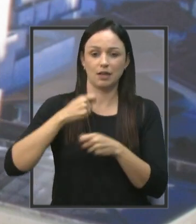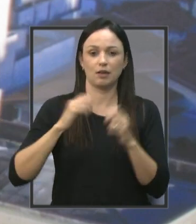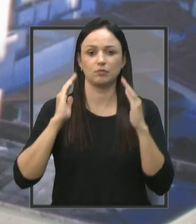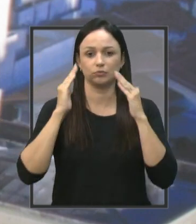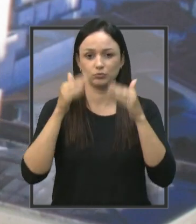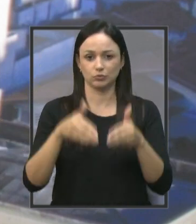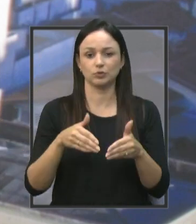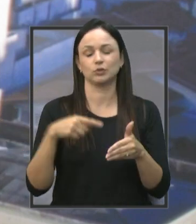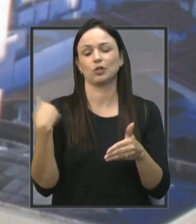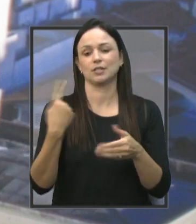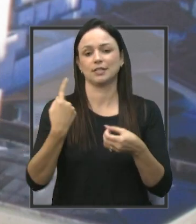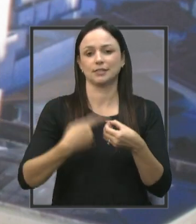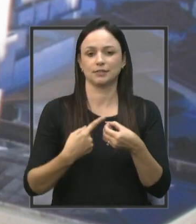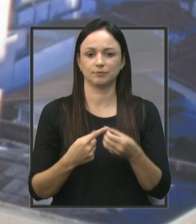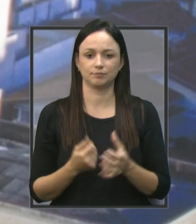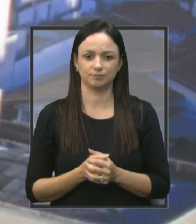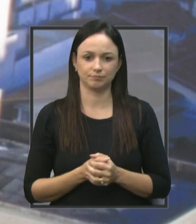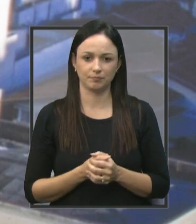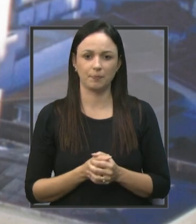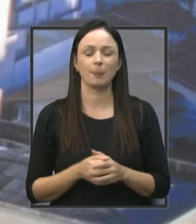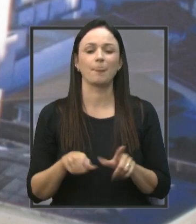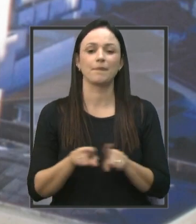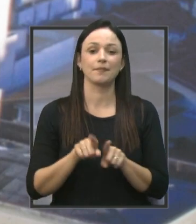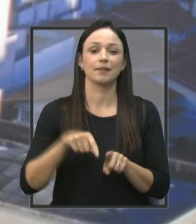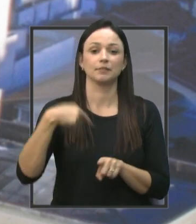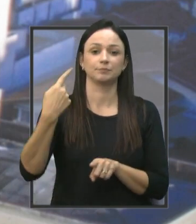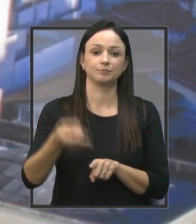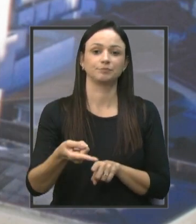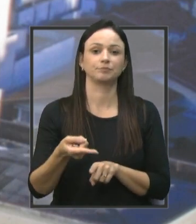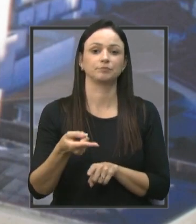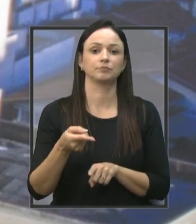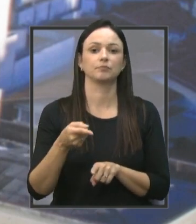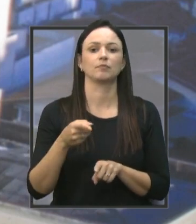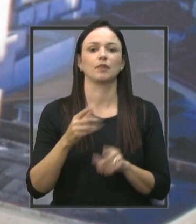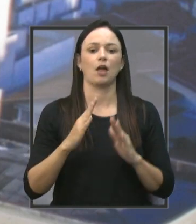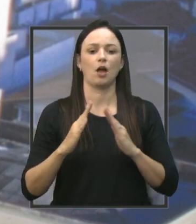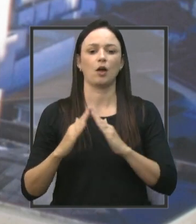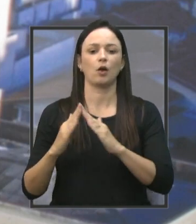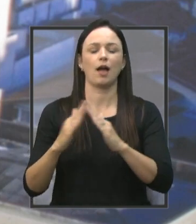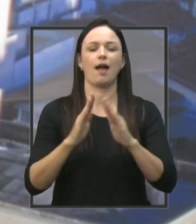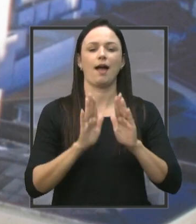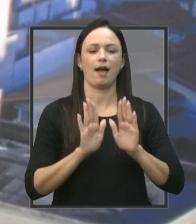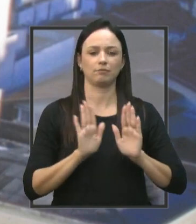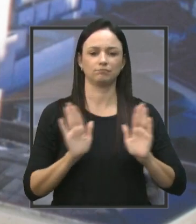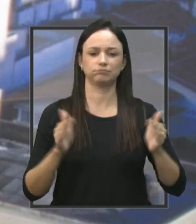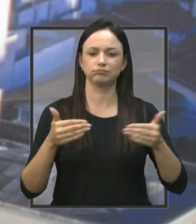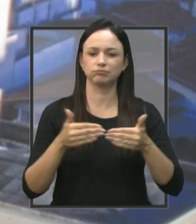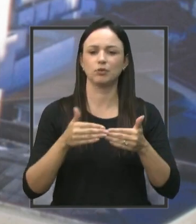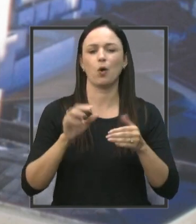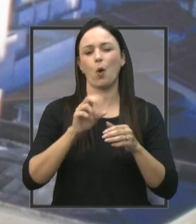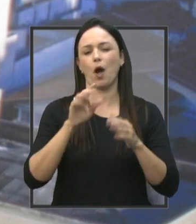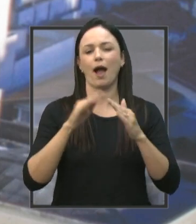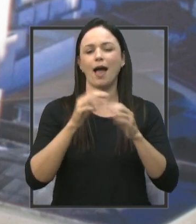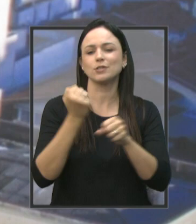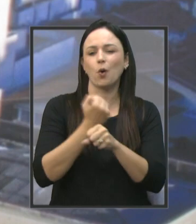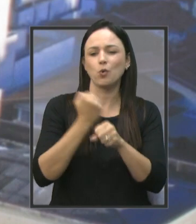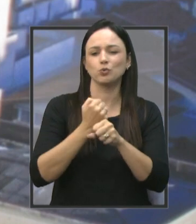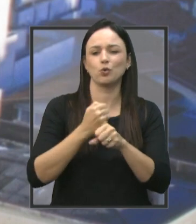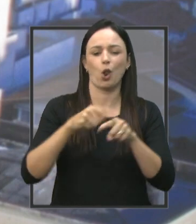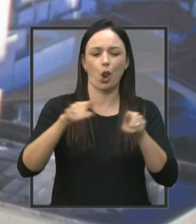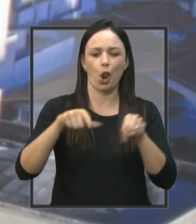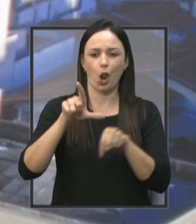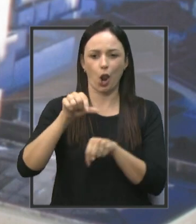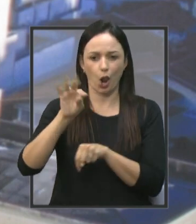para a nossa cidade. Inclusive nos próximos condomínios ou loteamentos que serão implementados em